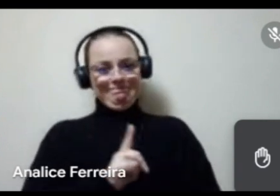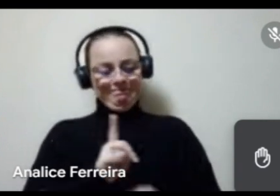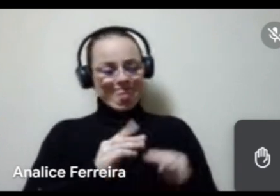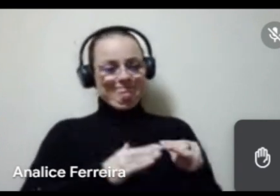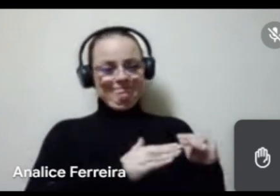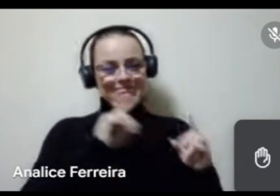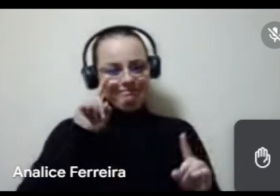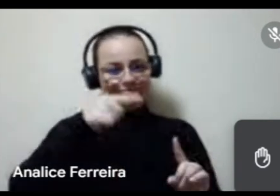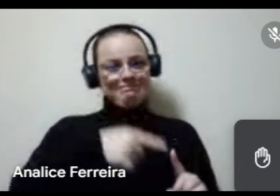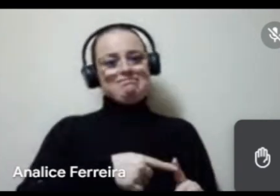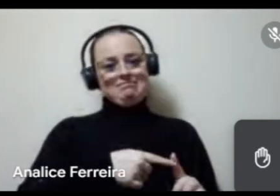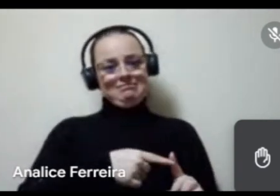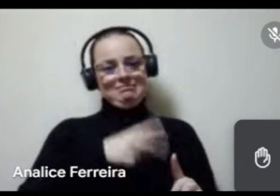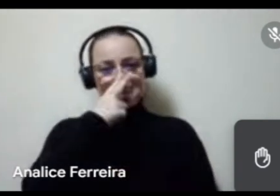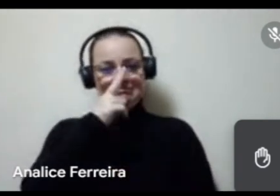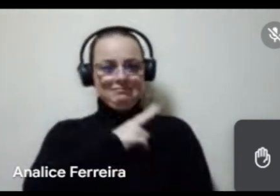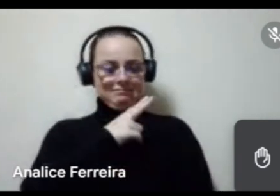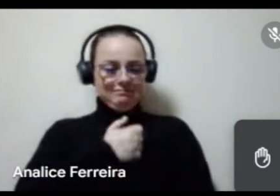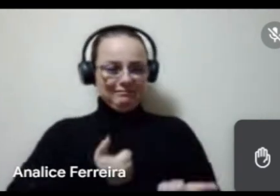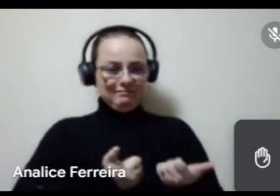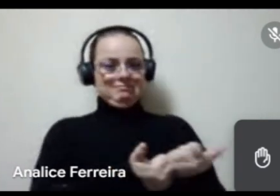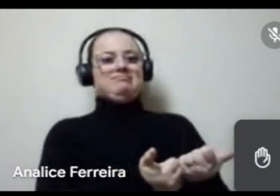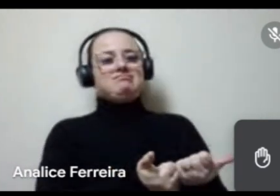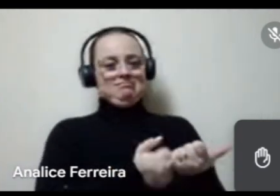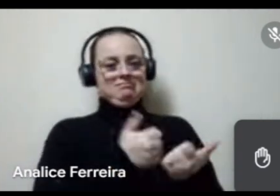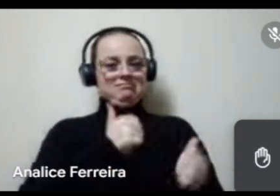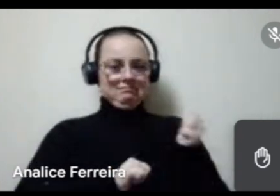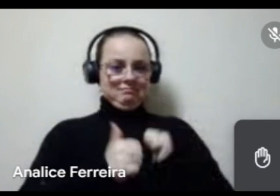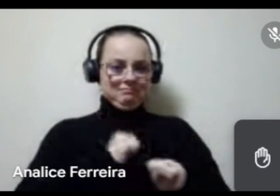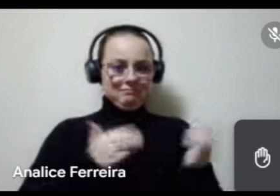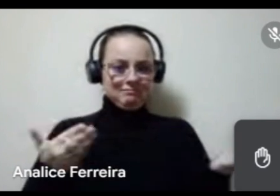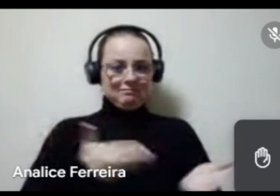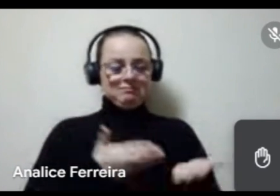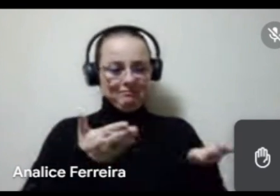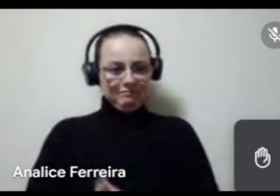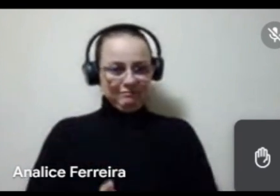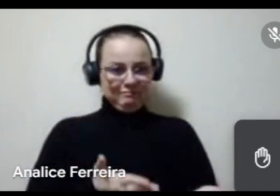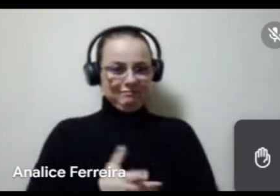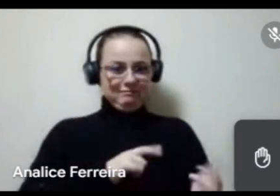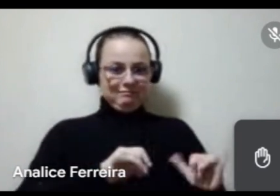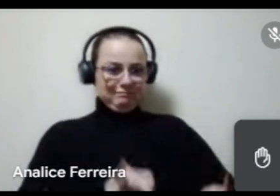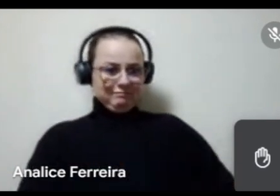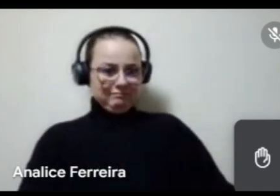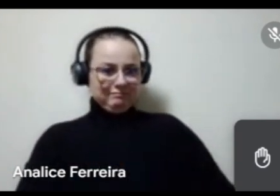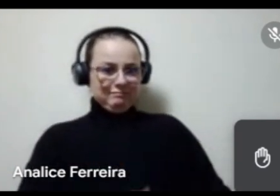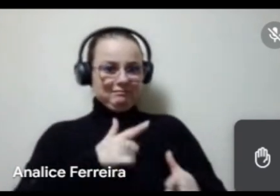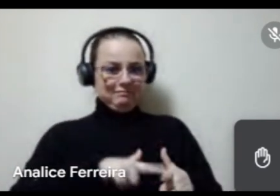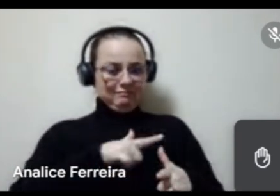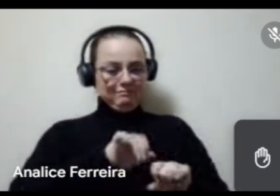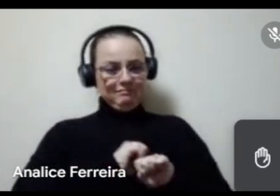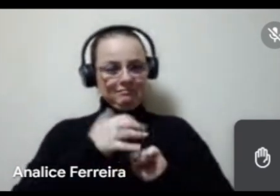objetivo da lei que é ser uma lei emergencial que dá suporte aos artistas que até hoje sofrem com os problemas da pandemia.